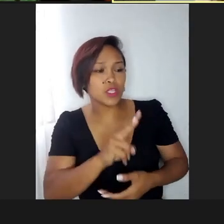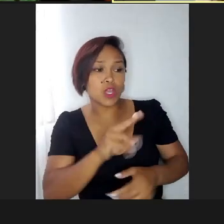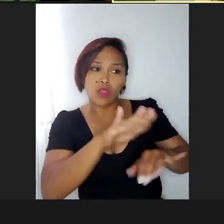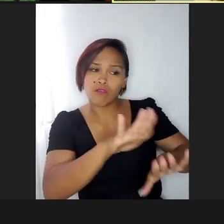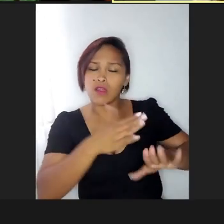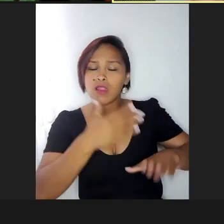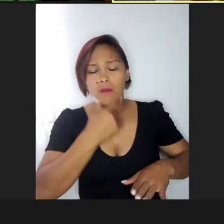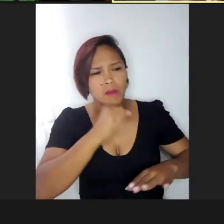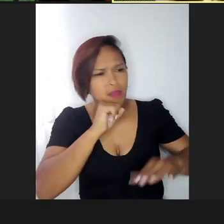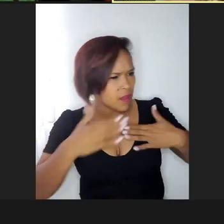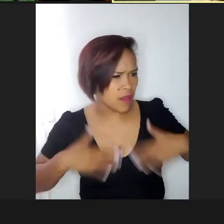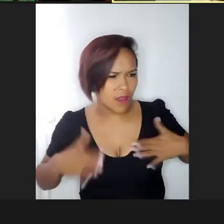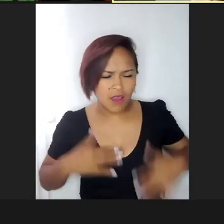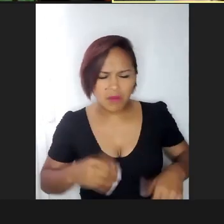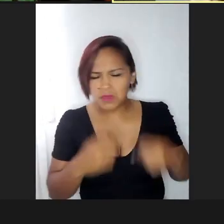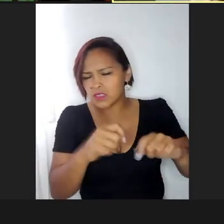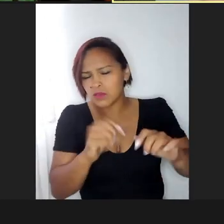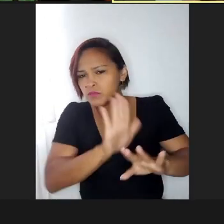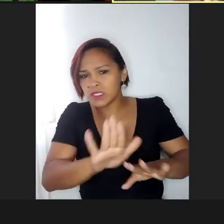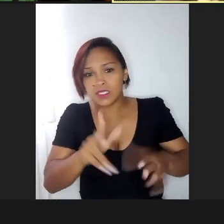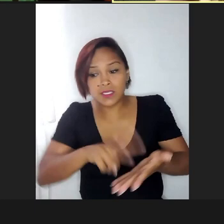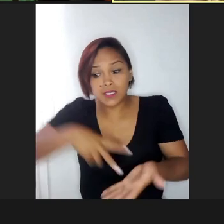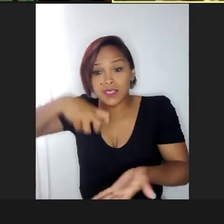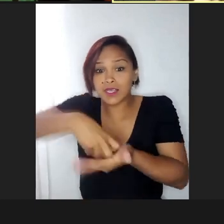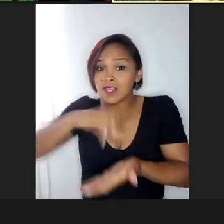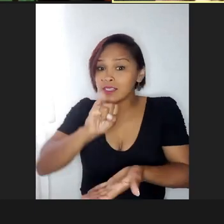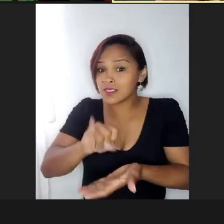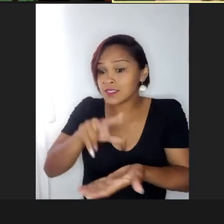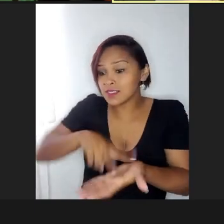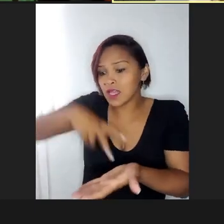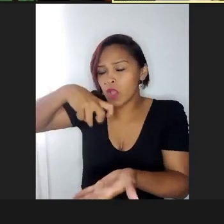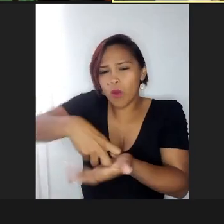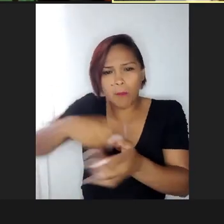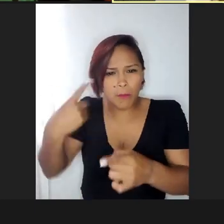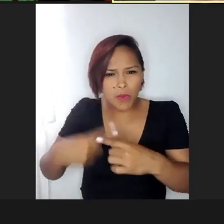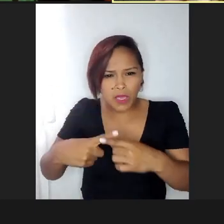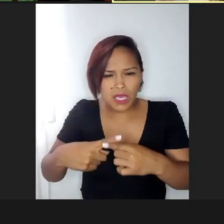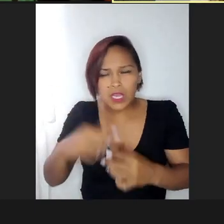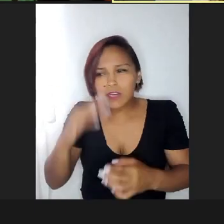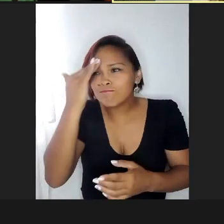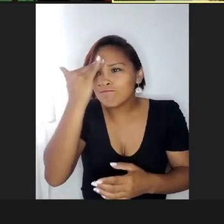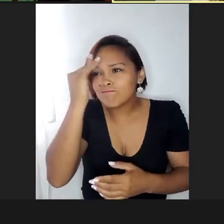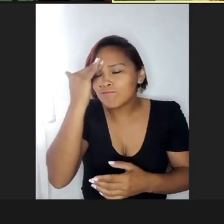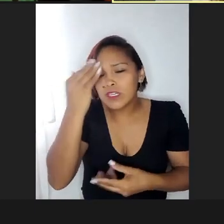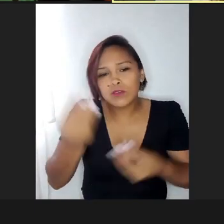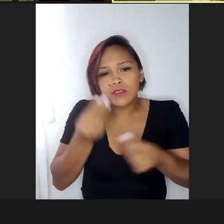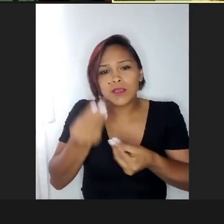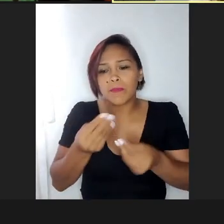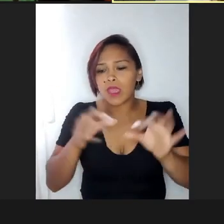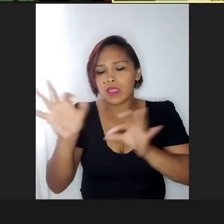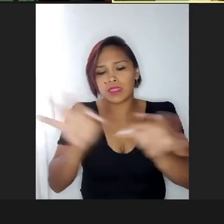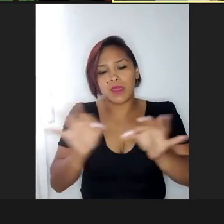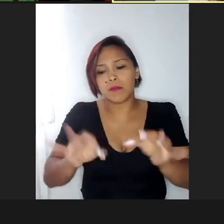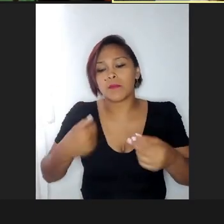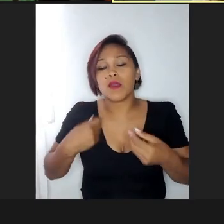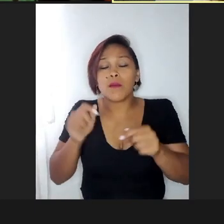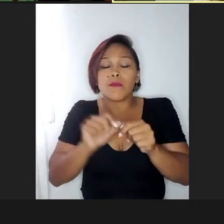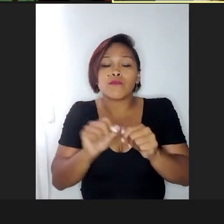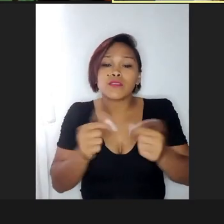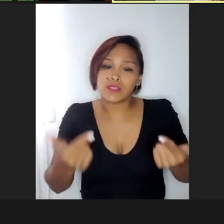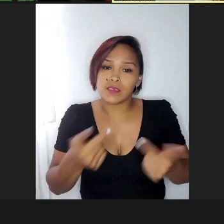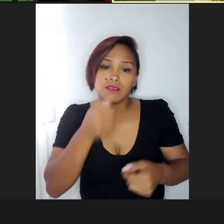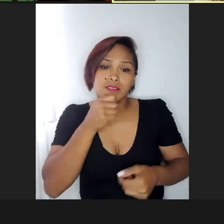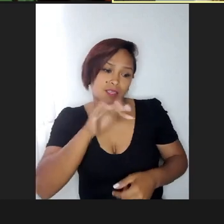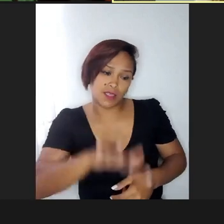isso, se você der castigo por ele ter reagido de uma forma como ele não tava preparado pra reagir, essa criança vai criar